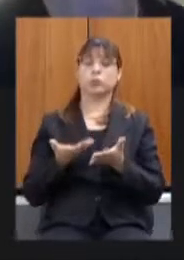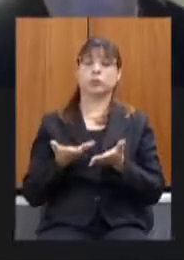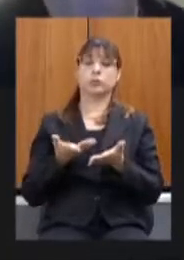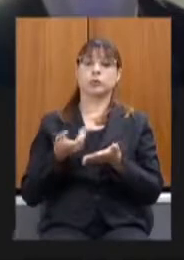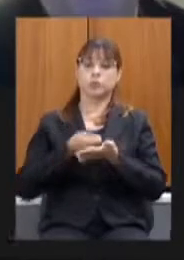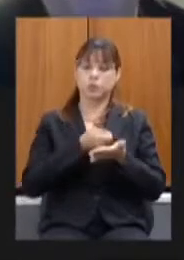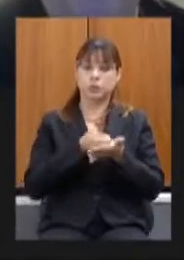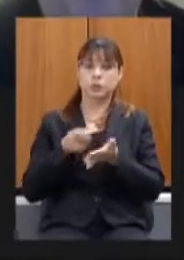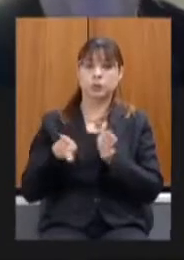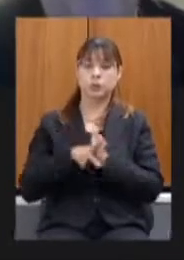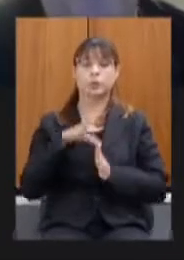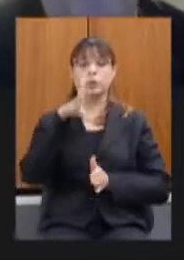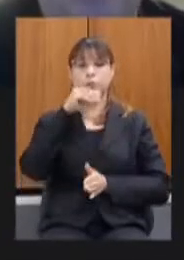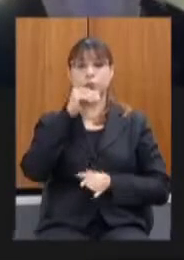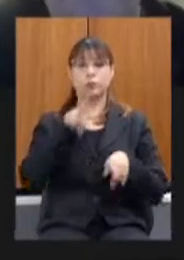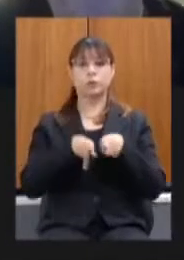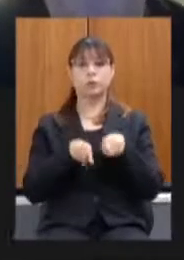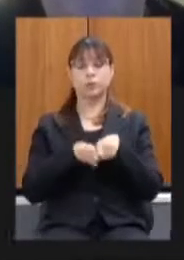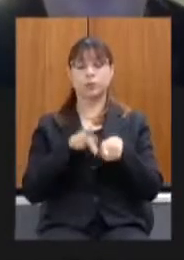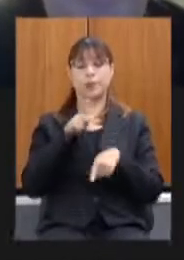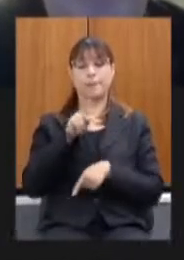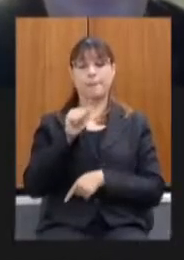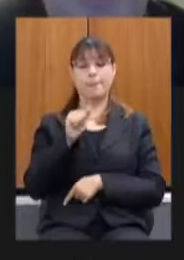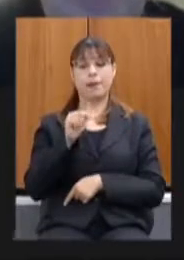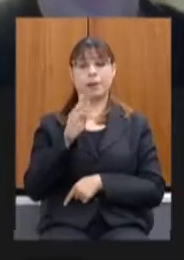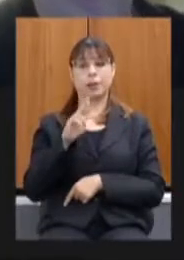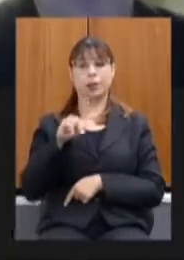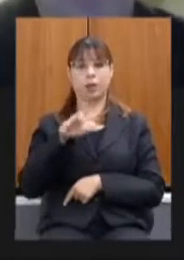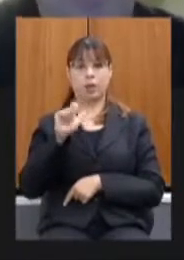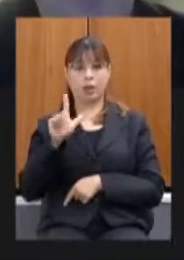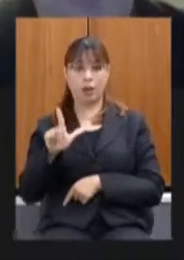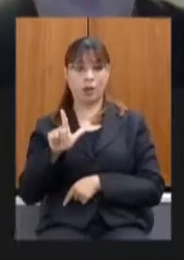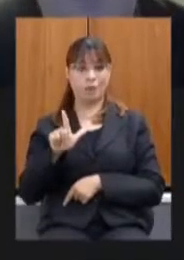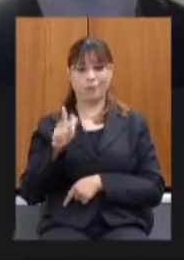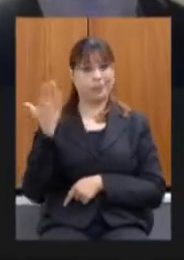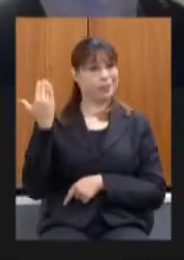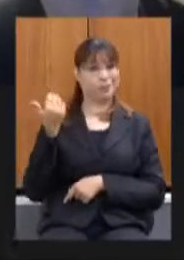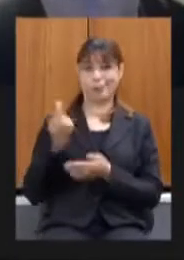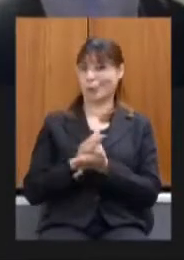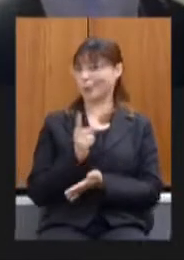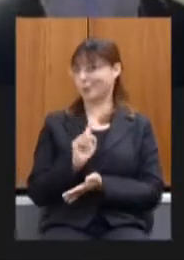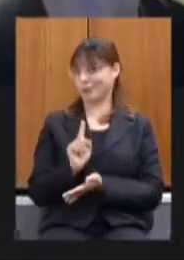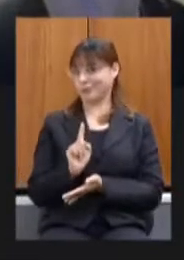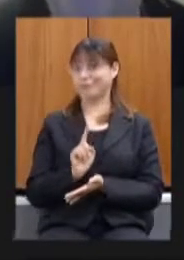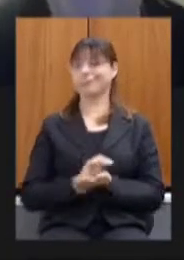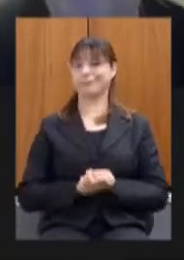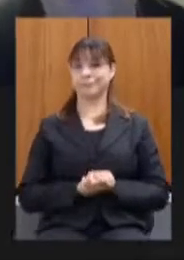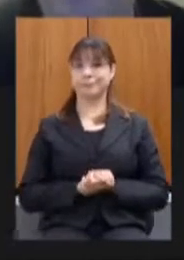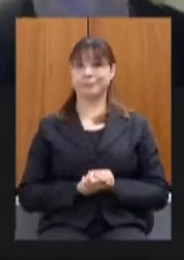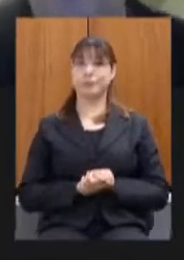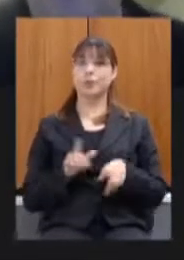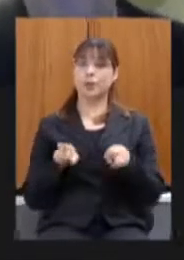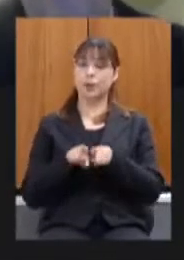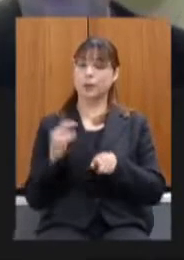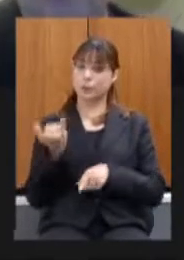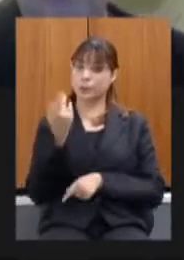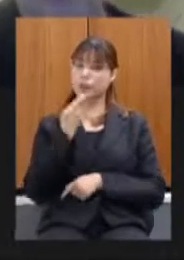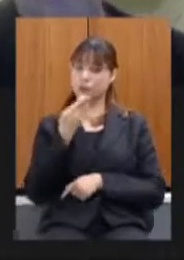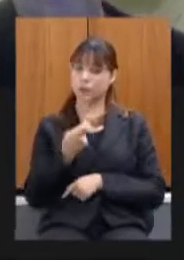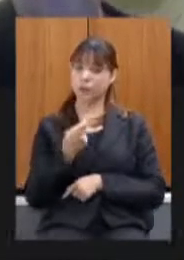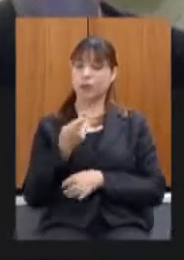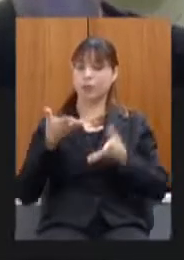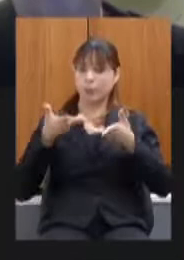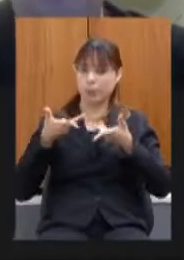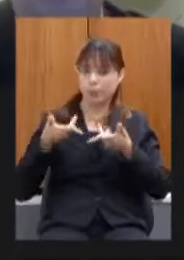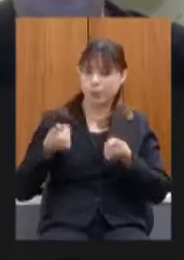contribuição patronal algo que não acontecia importante dizer que todas essas melhorias